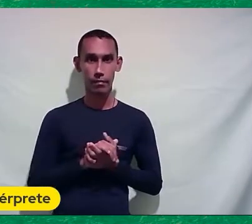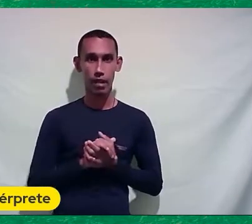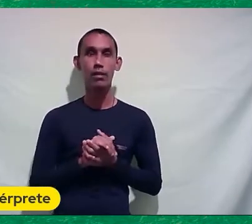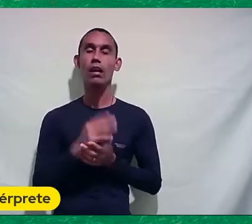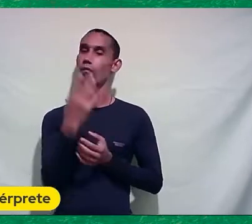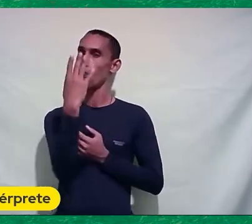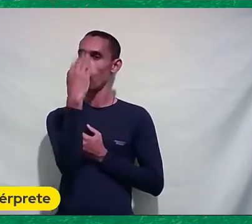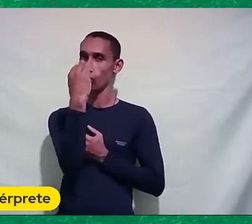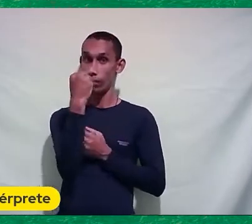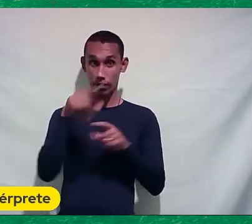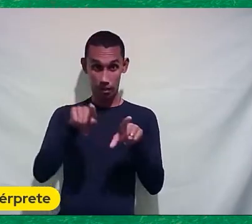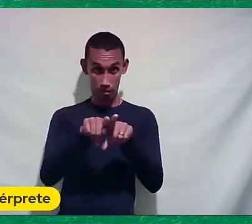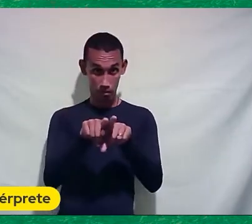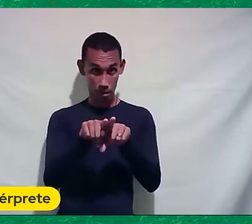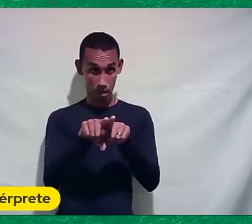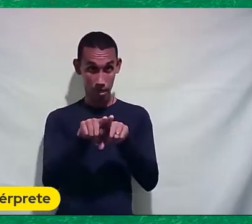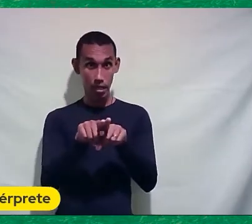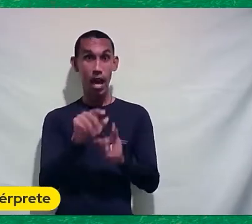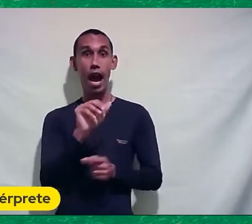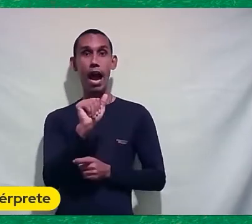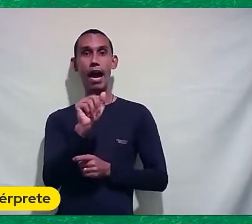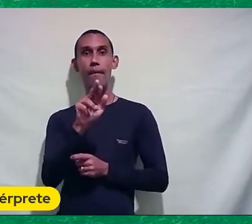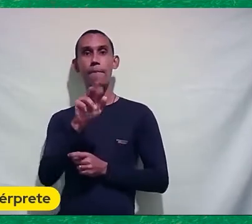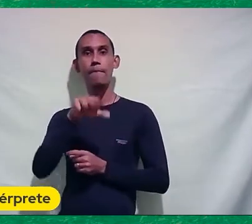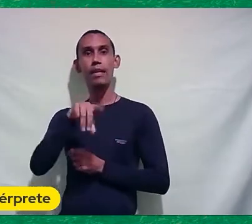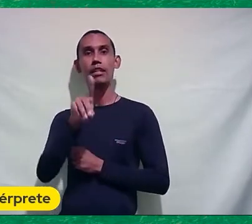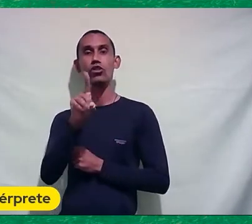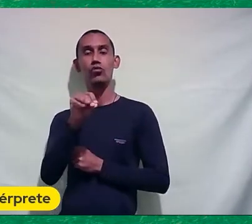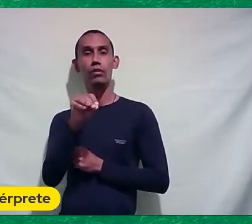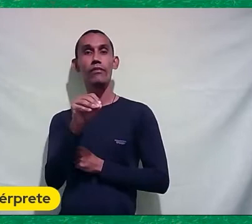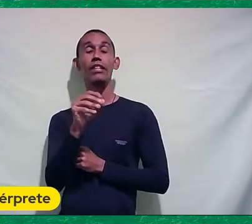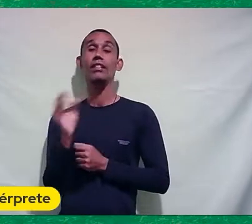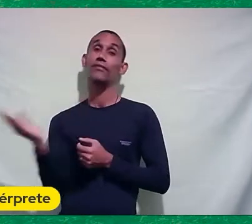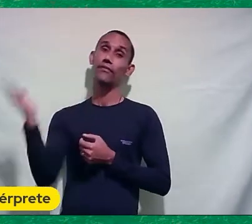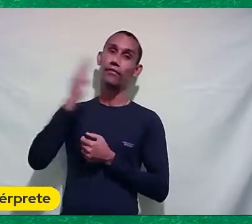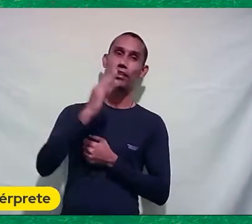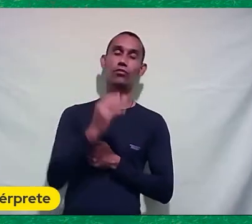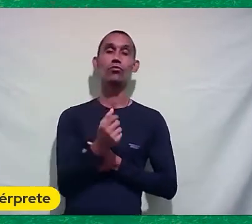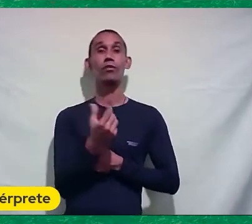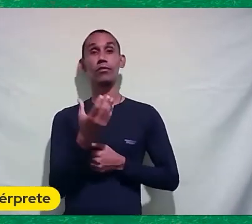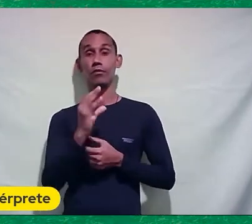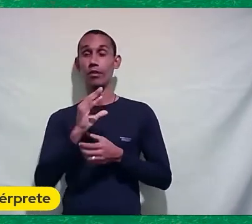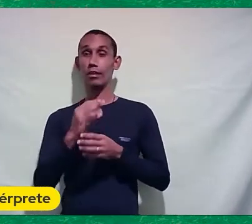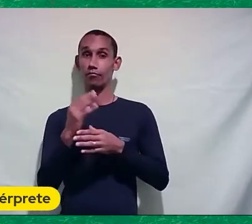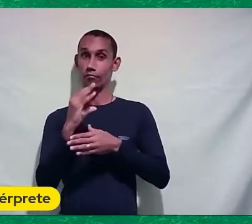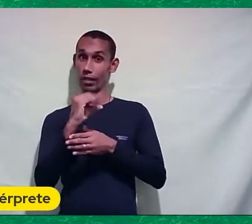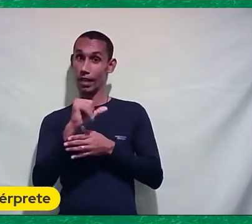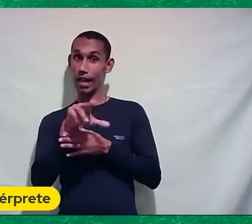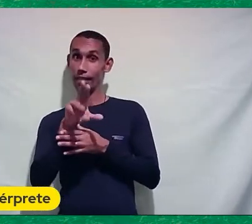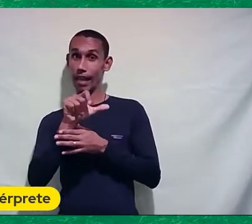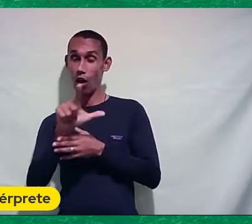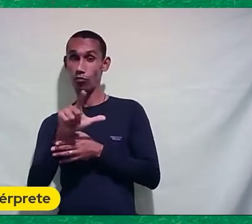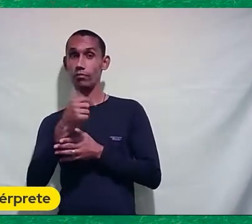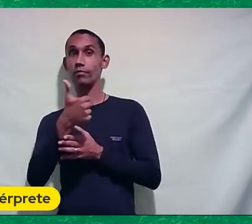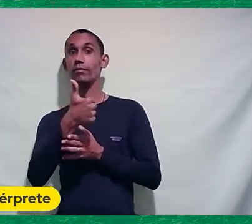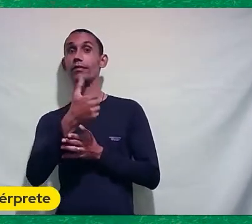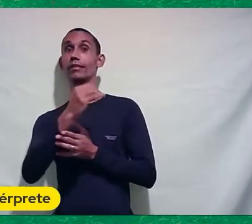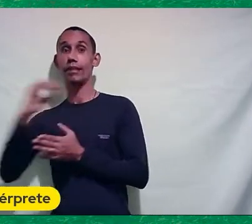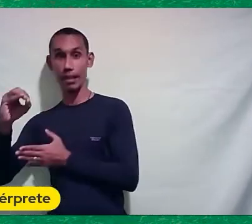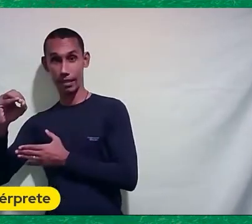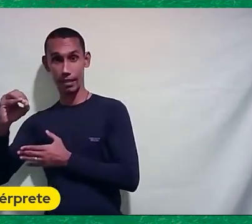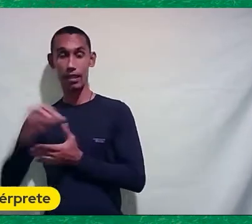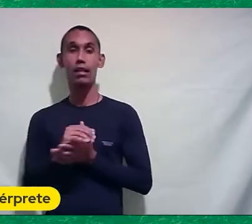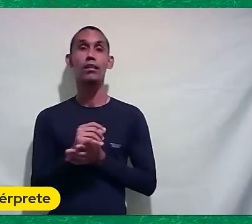fotógrafo E o Armando Barreto Que era alguém Que vinha do Canal 100 Então você vê Que no subterrâneo Do futebol Tem toda essa influência